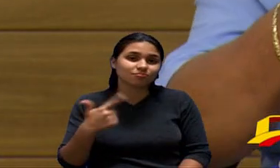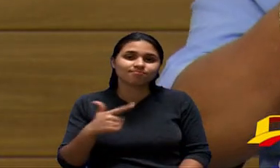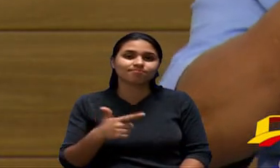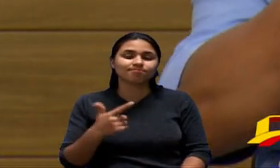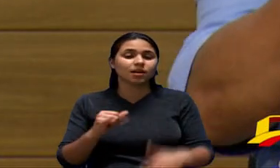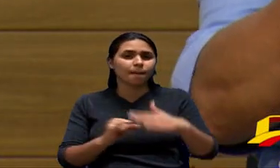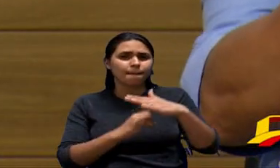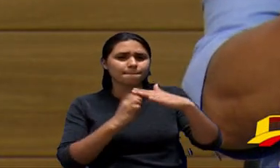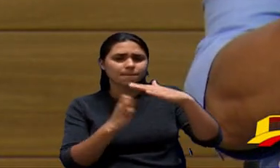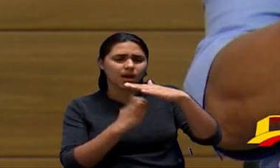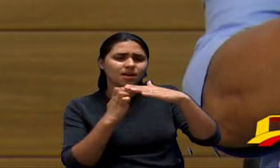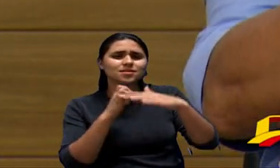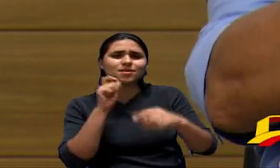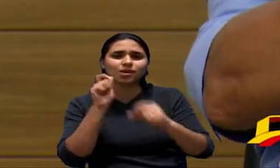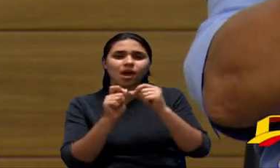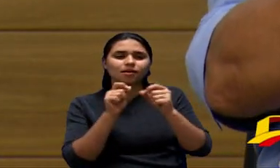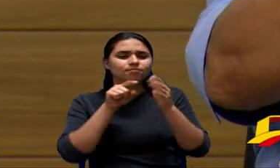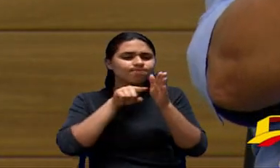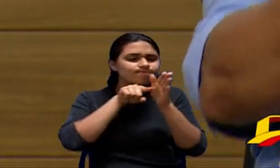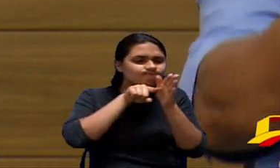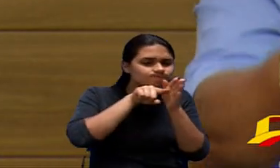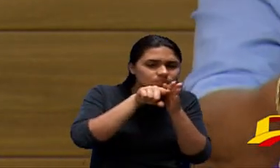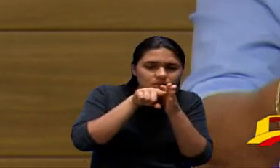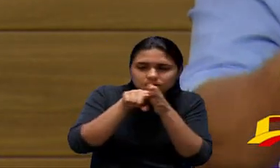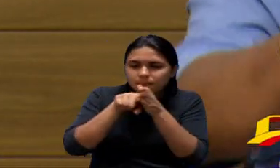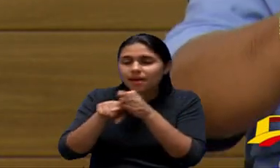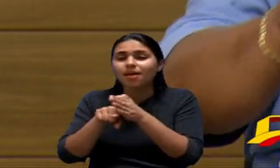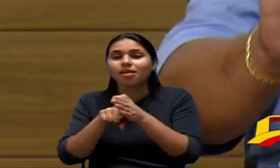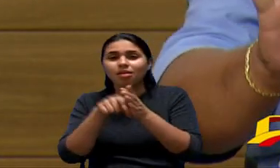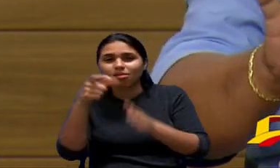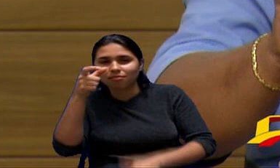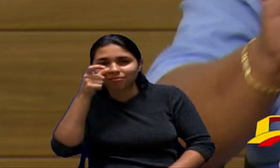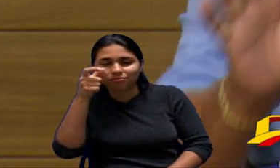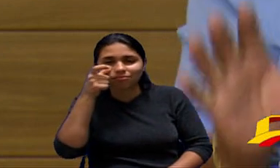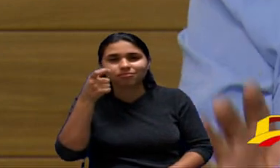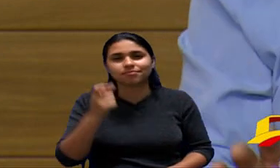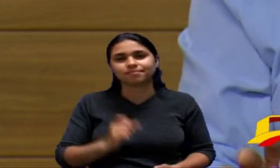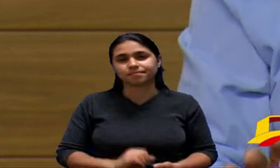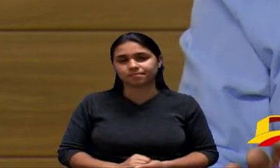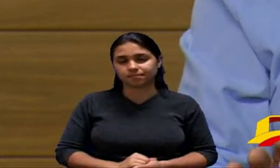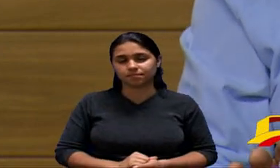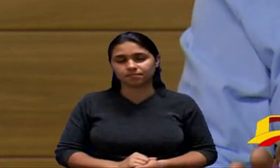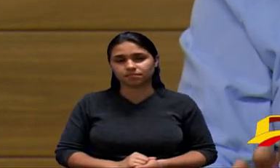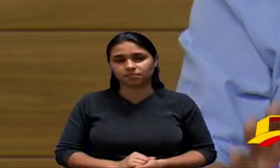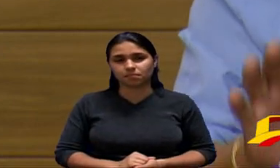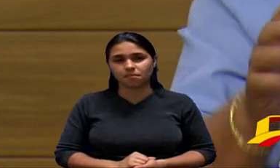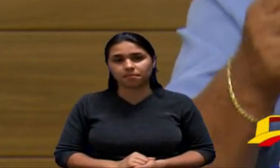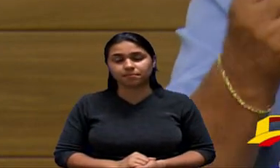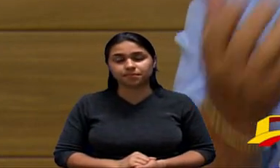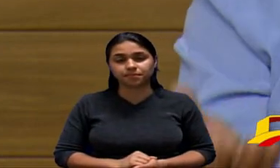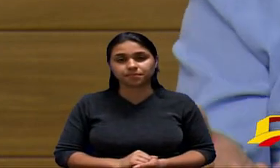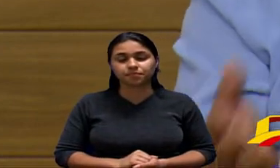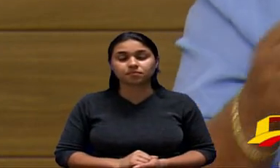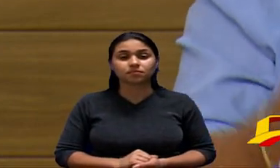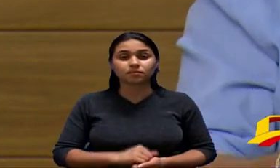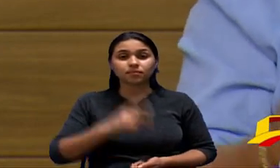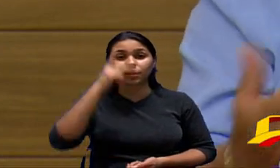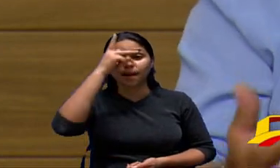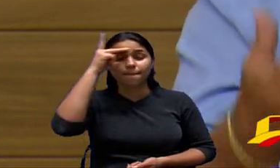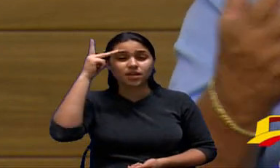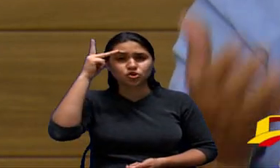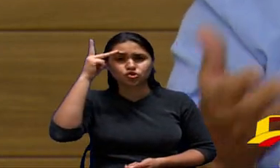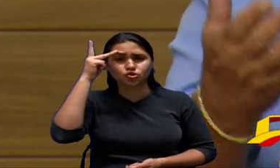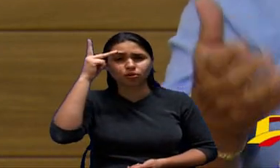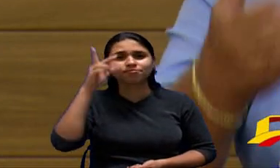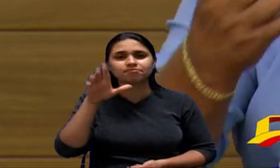nós somos que estamos orientando os nossos trabalhadores a dizer olha mesmo que o proprietário do carro insista explica